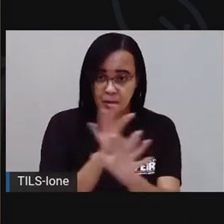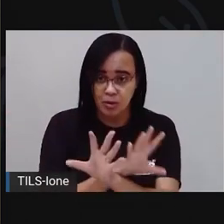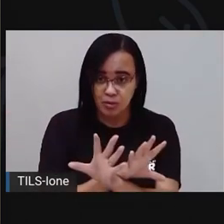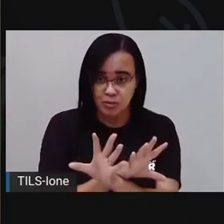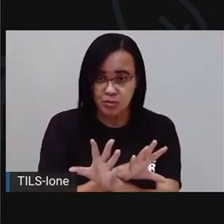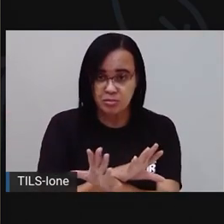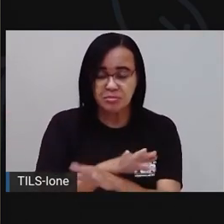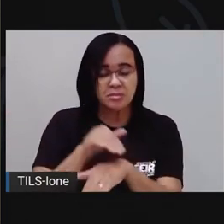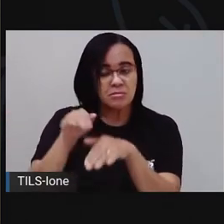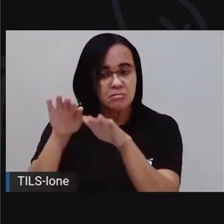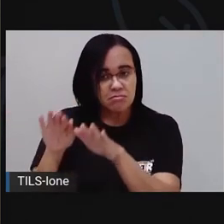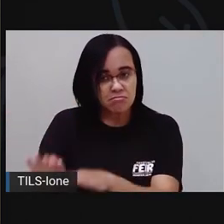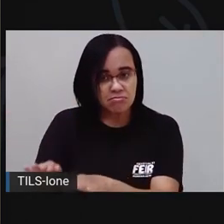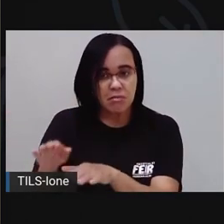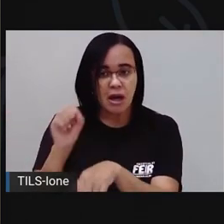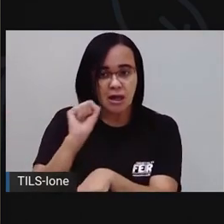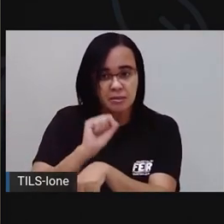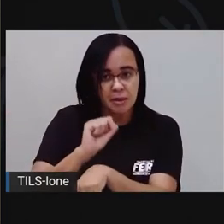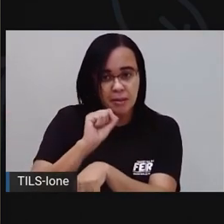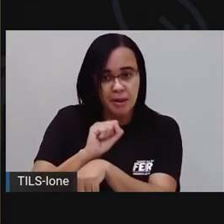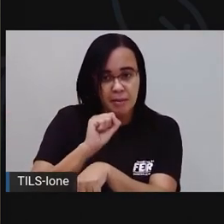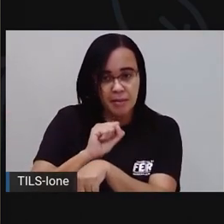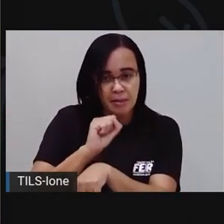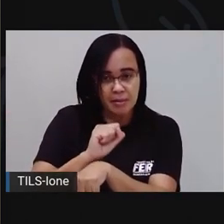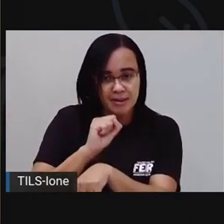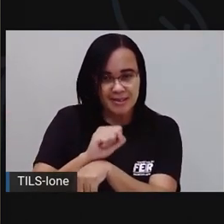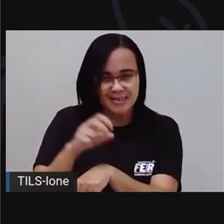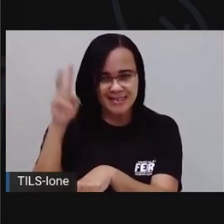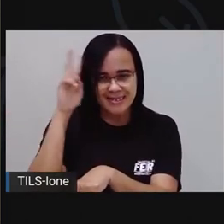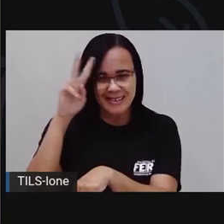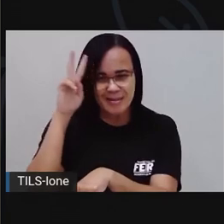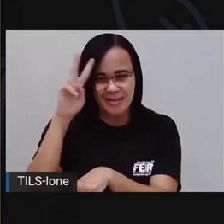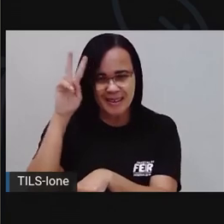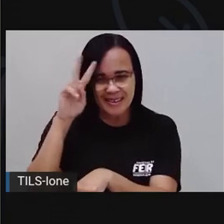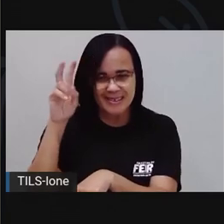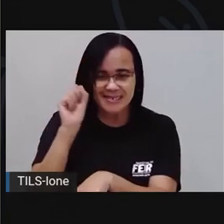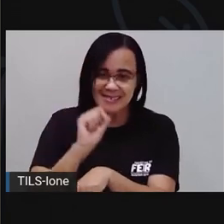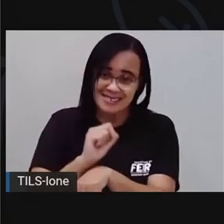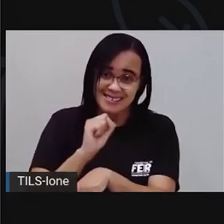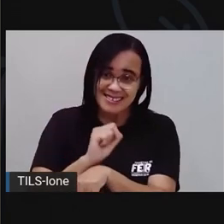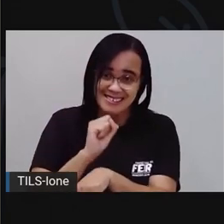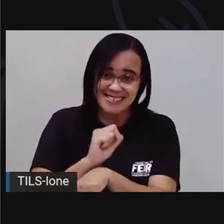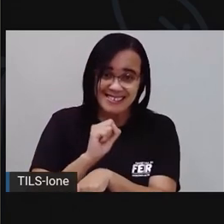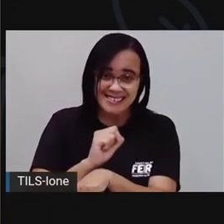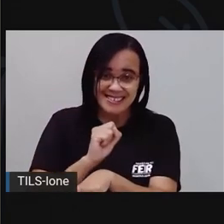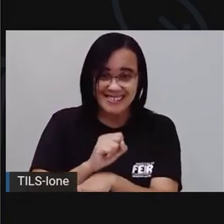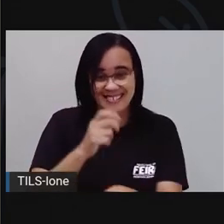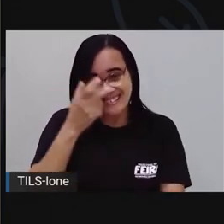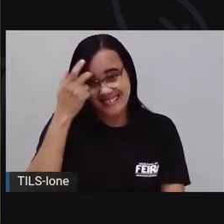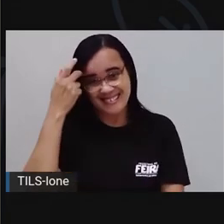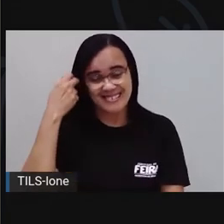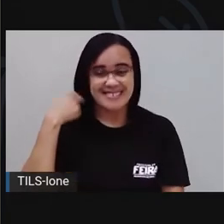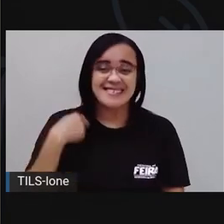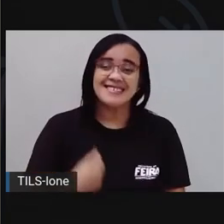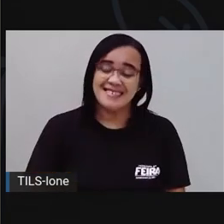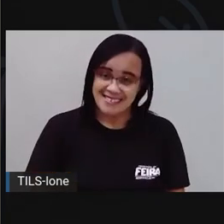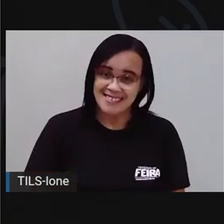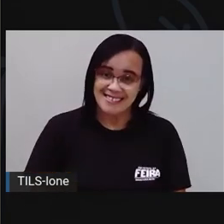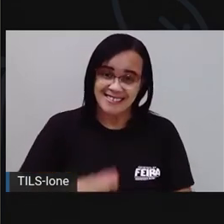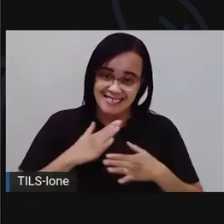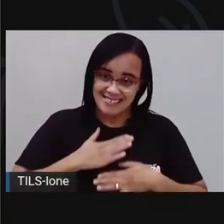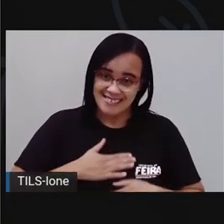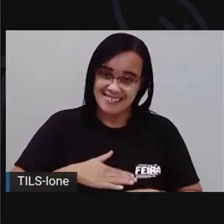Deixa descansando, né? Deixa descansar um pouquinho. Já viram aquele meme que se até o cuscuz descansa para ficar fofinho, imagina, gente? Então deixa o